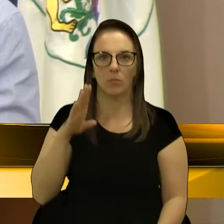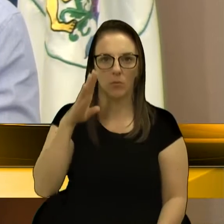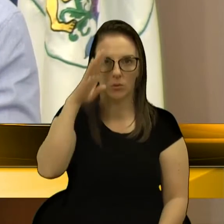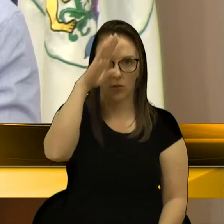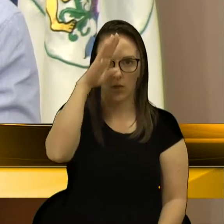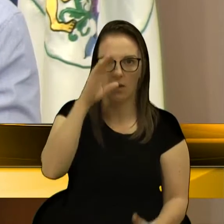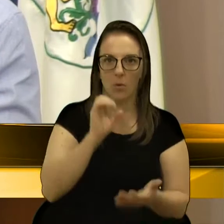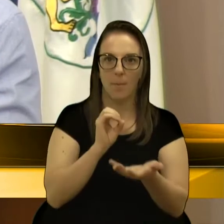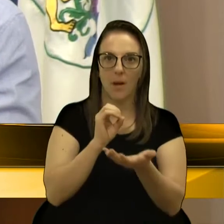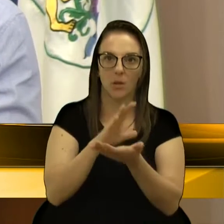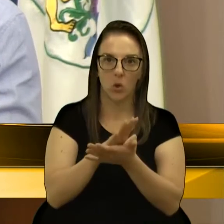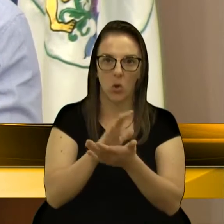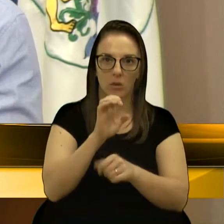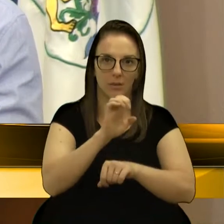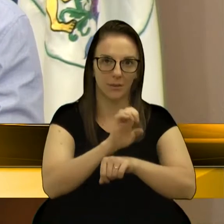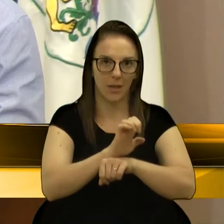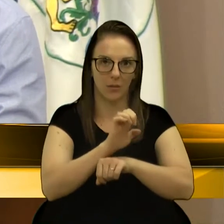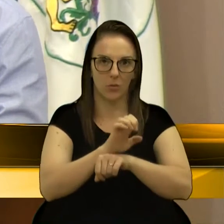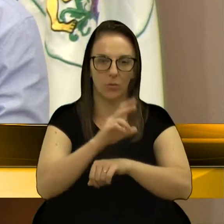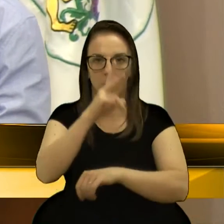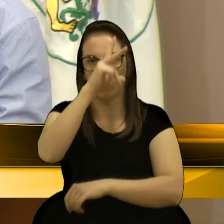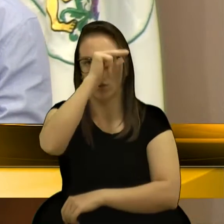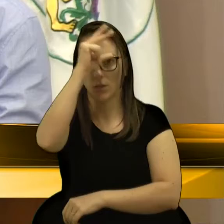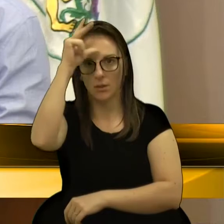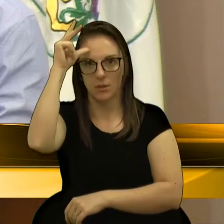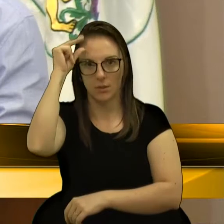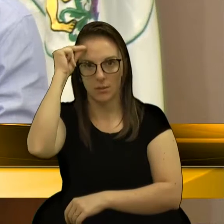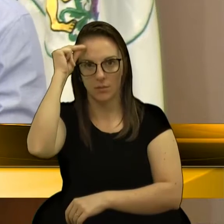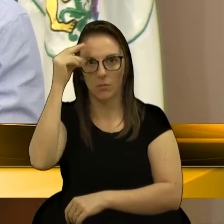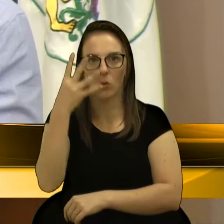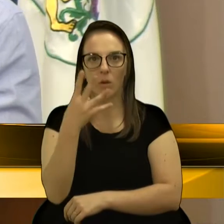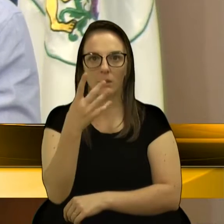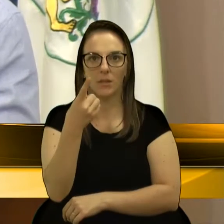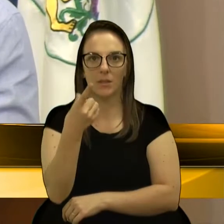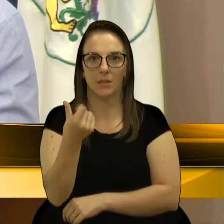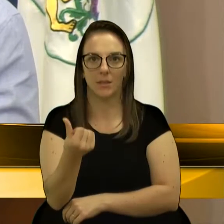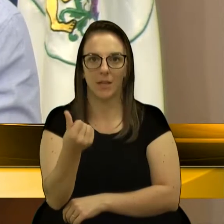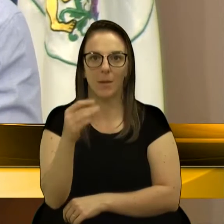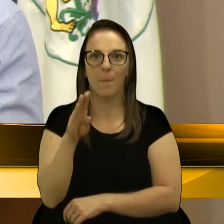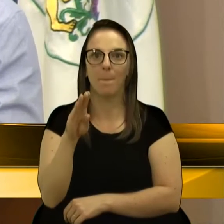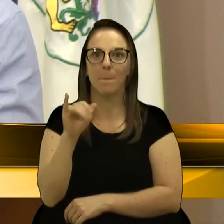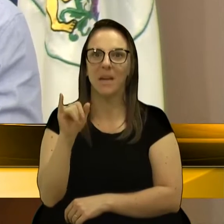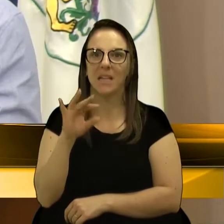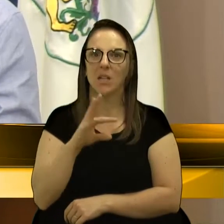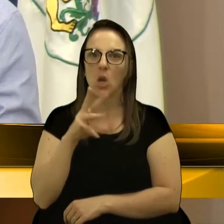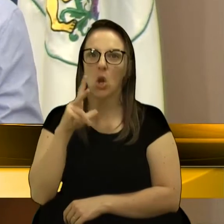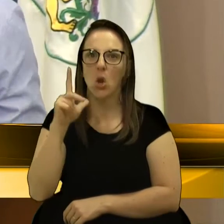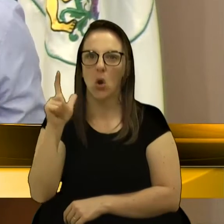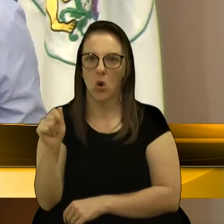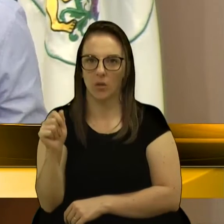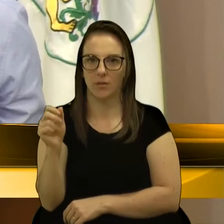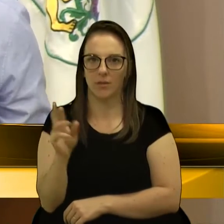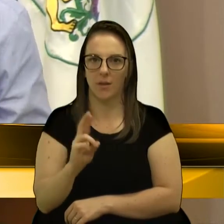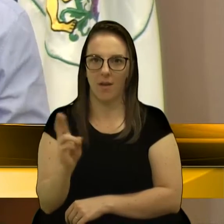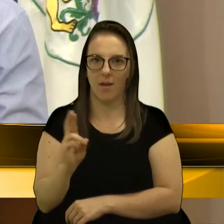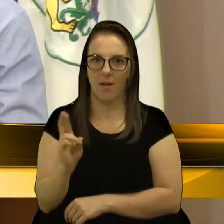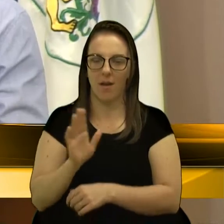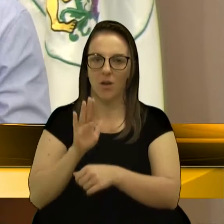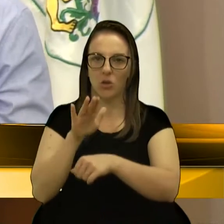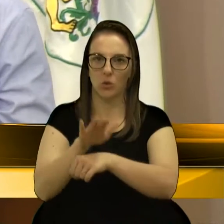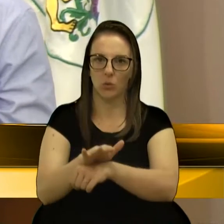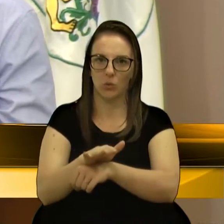municípios o equivalente a 416 bilhões de reais na ajuda ao combate do Covid-19.